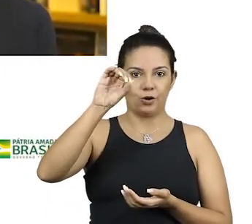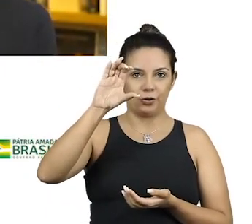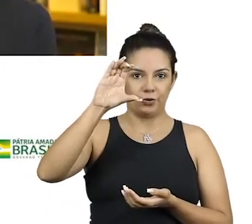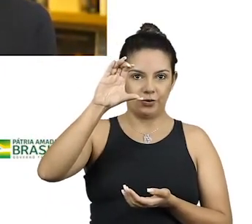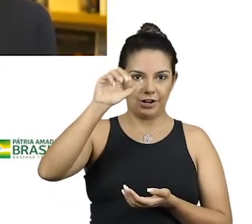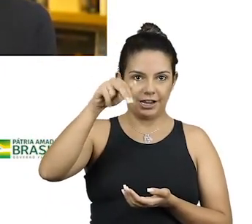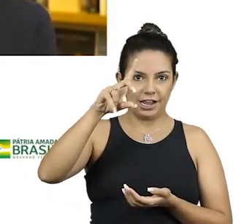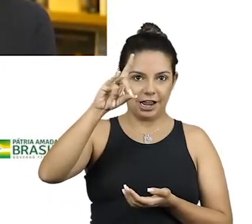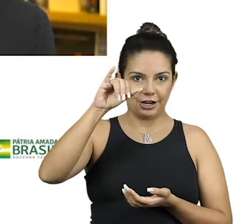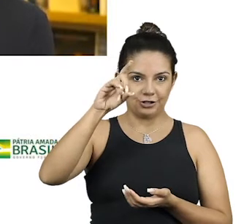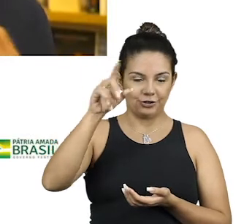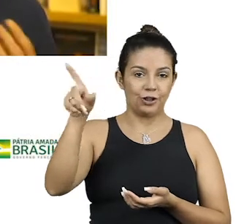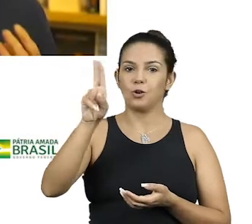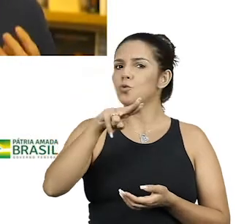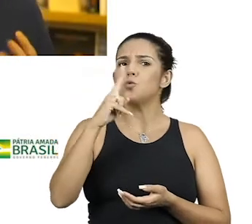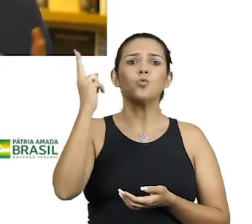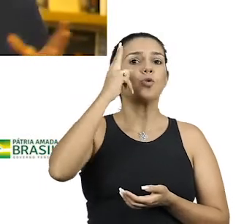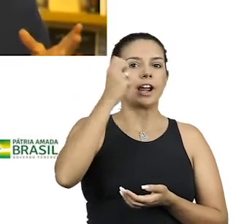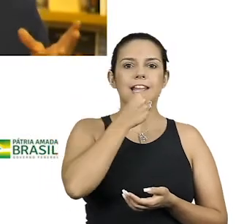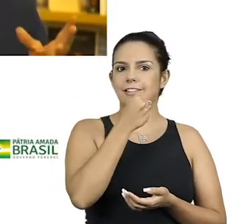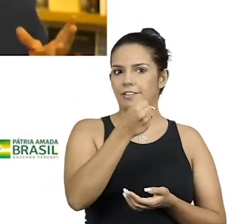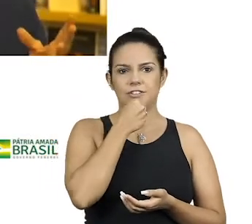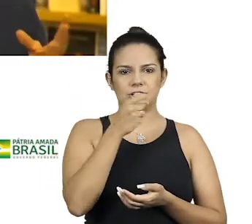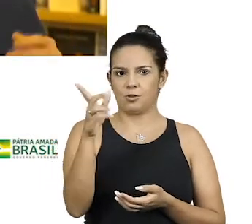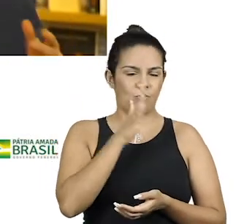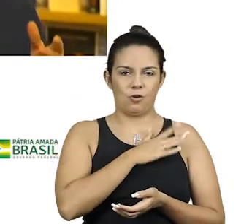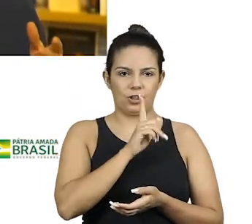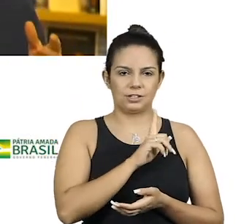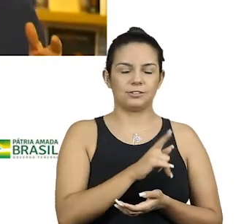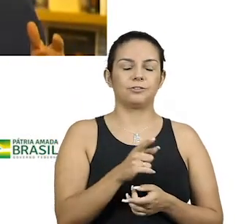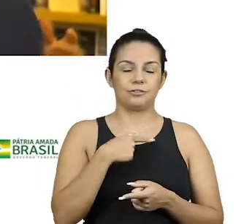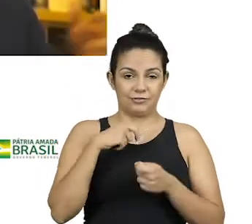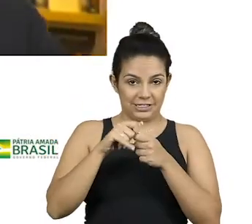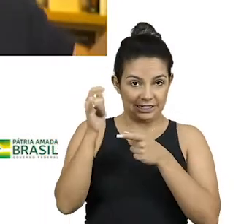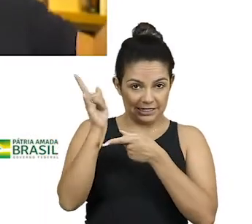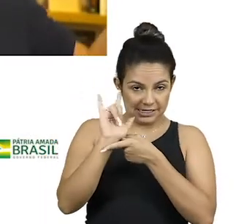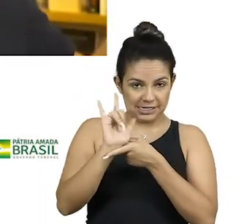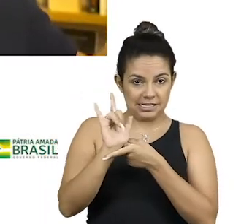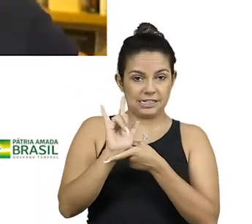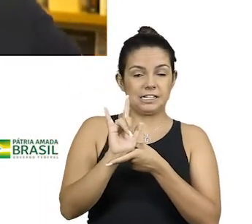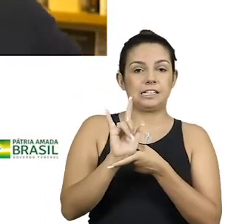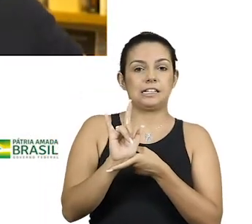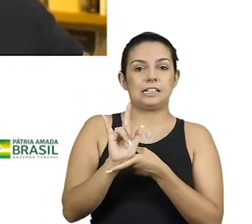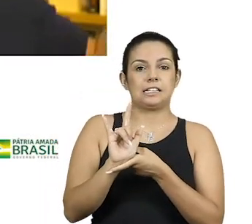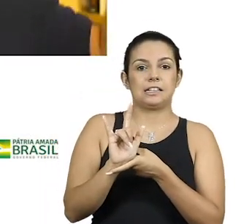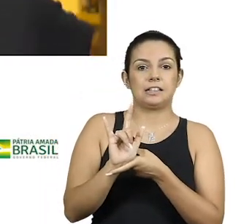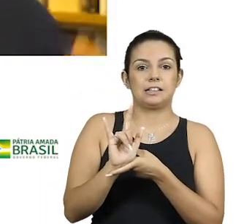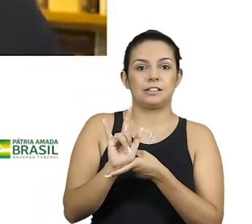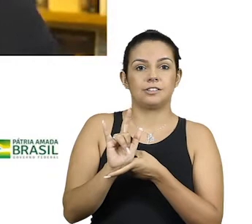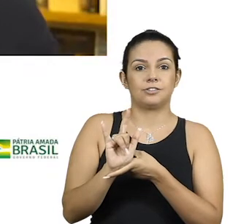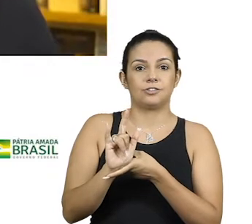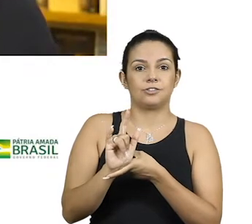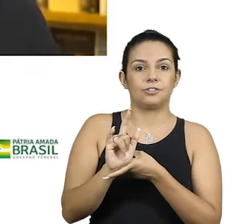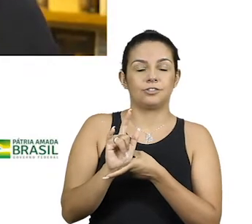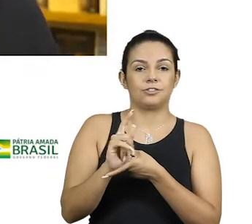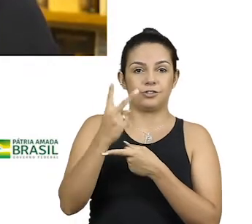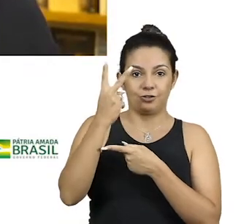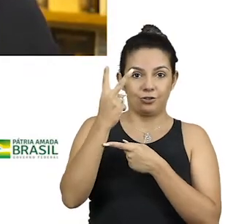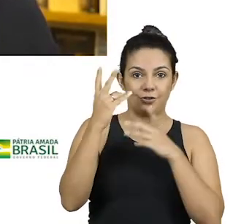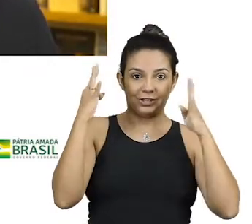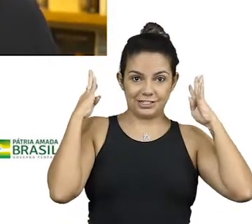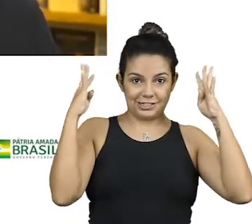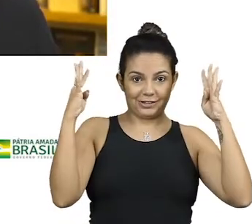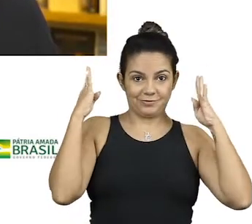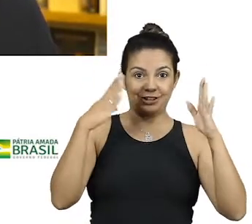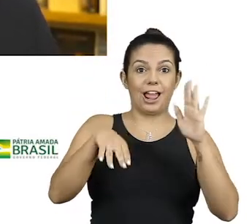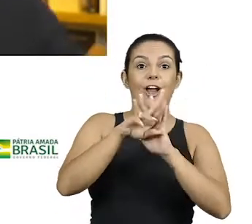dar a entrevista para mim, naquela época, você fazia um documentário em 16 milímetros, era com dois caminhões que você chegava na de